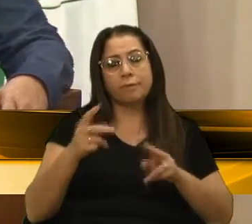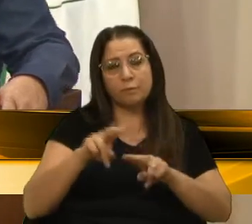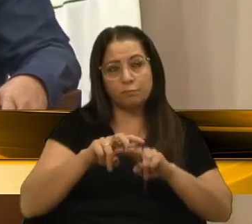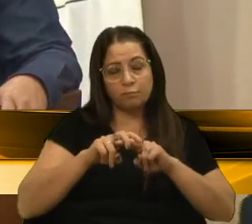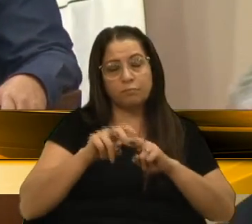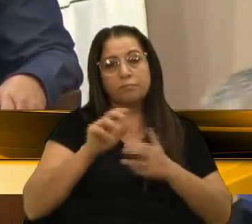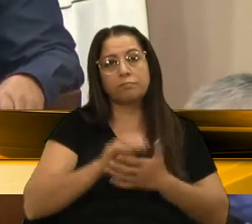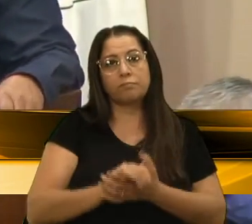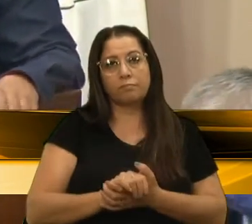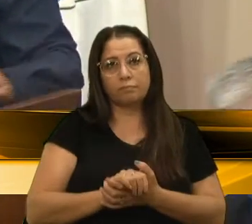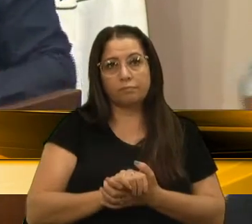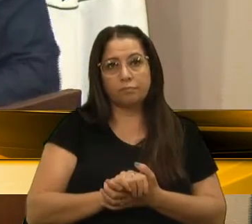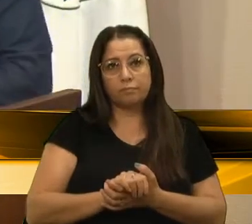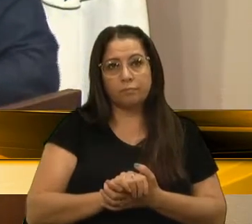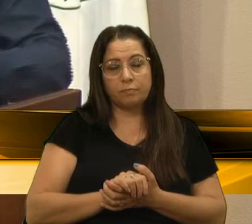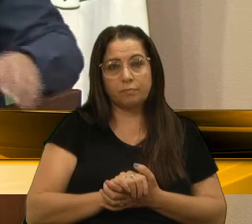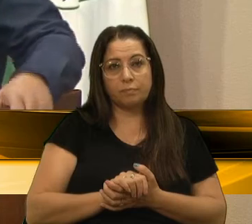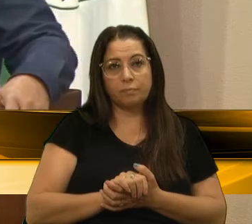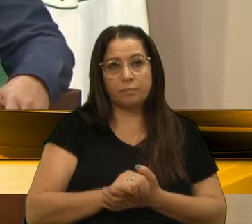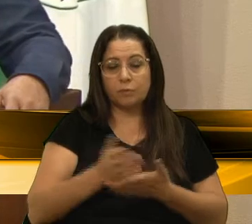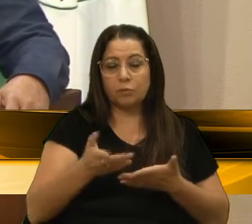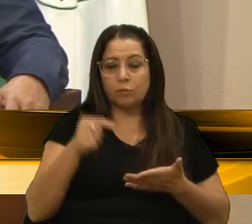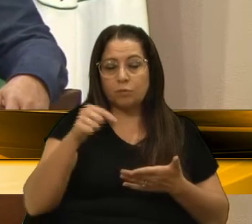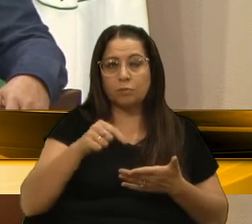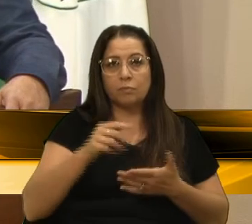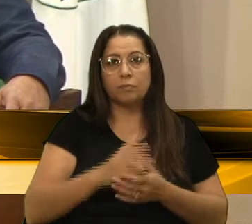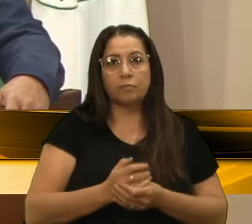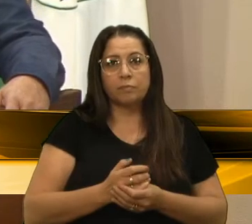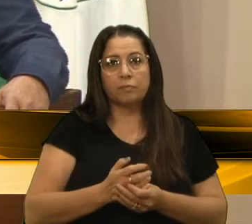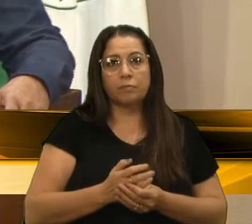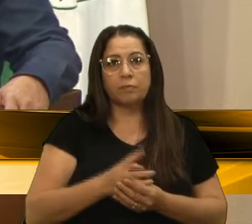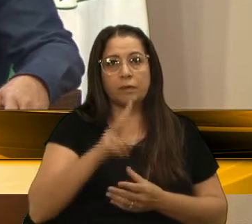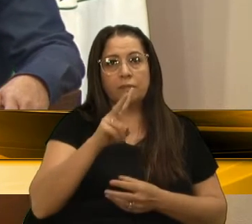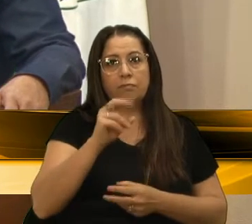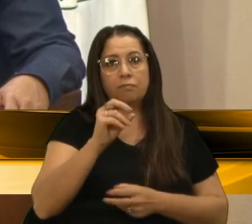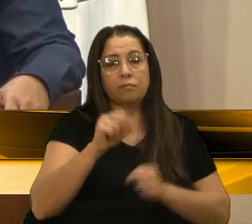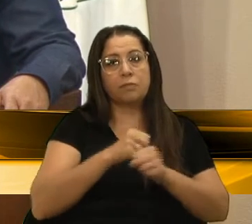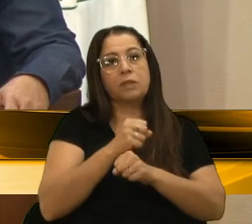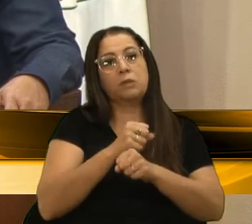que já estou aqui há 20 anos,